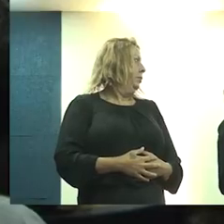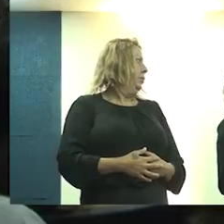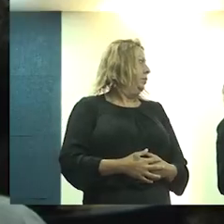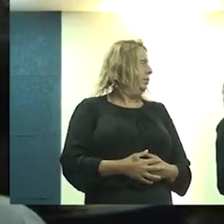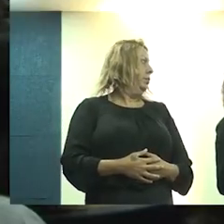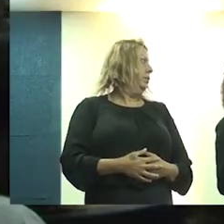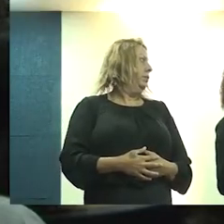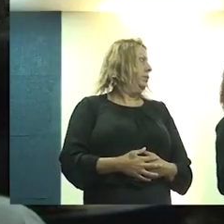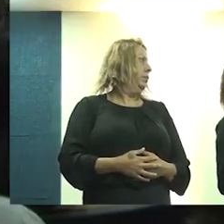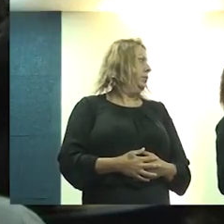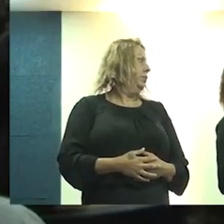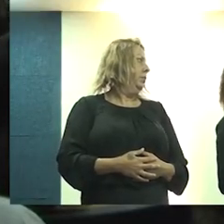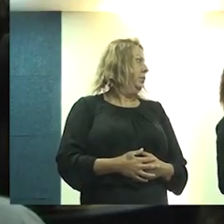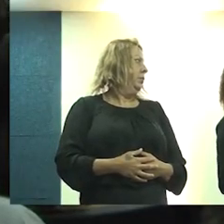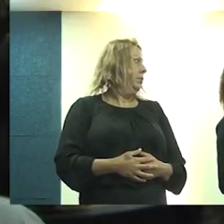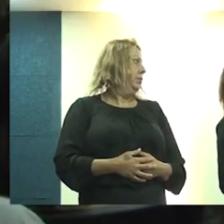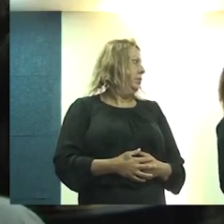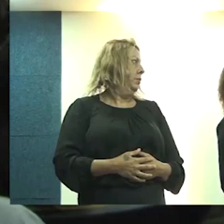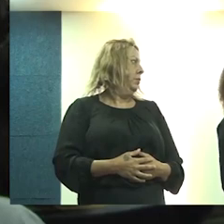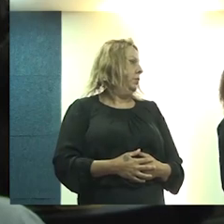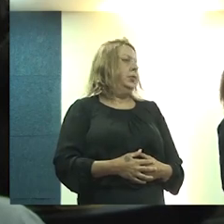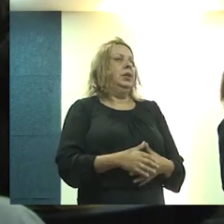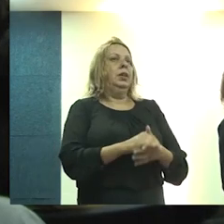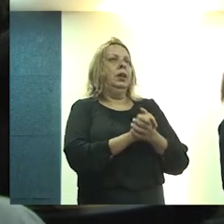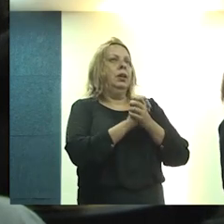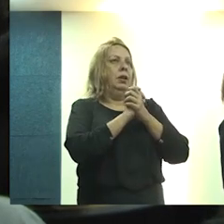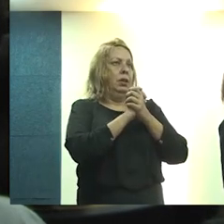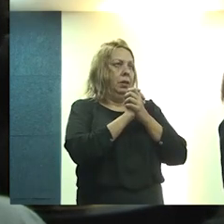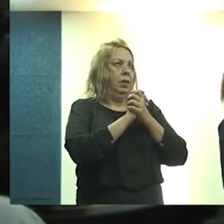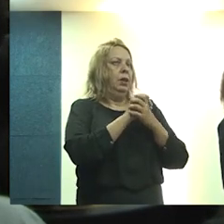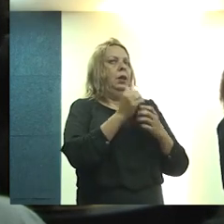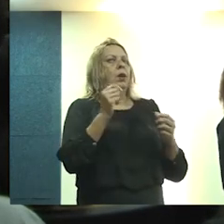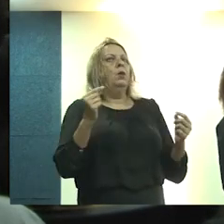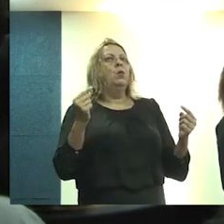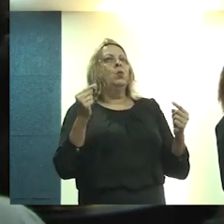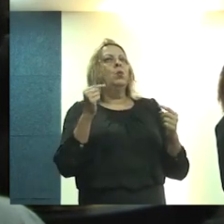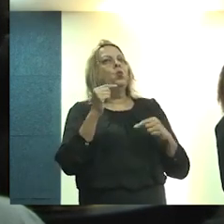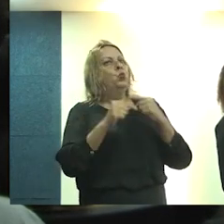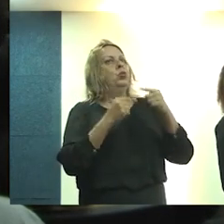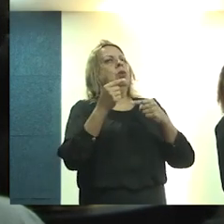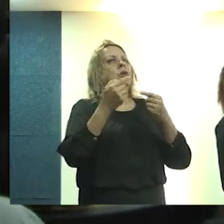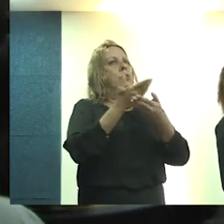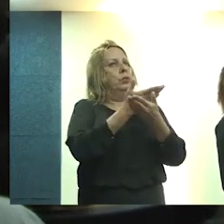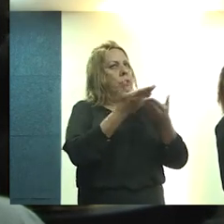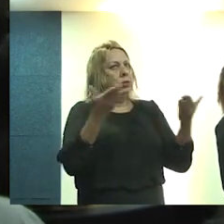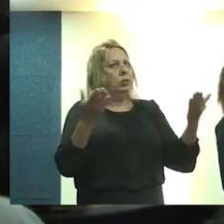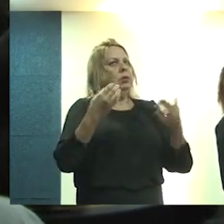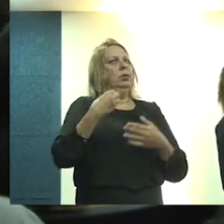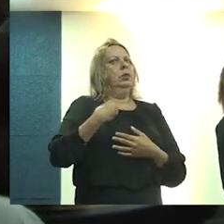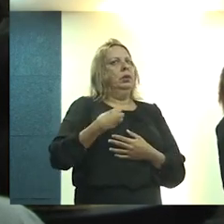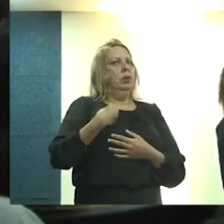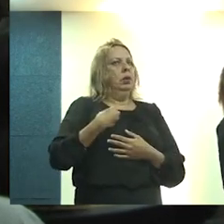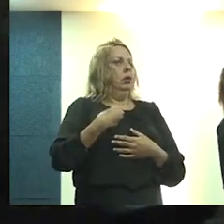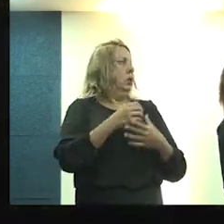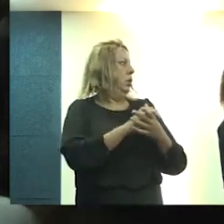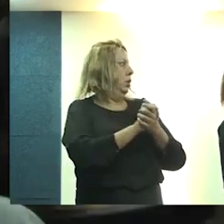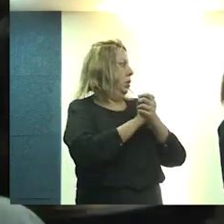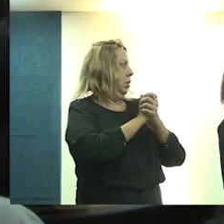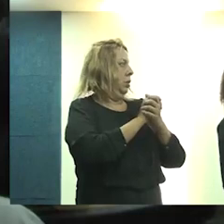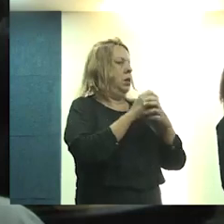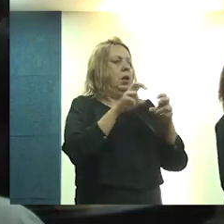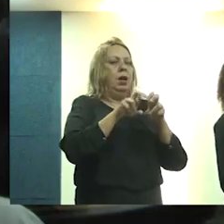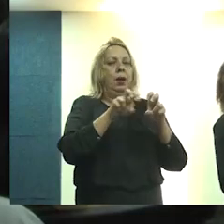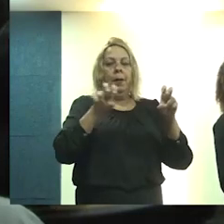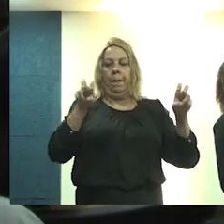Eu vou inverter a lógica da saudação inicial e vou, em nome de vocês todos que estão aqui, eu vou saudar